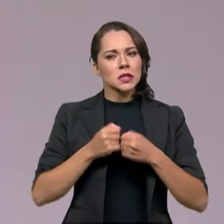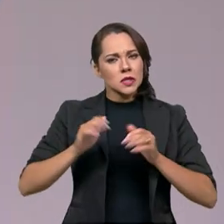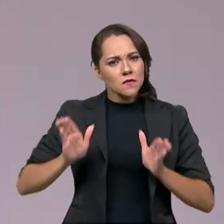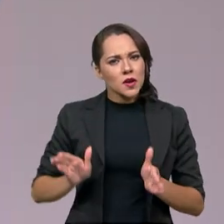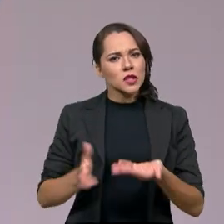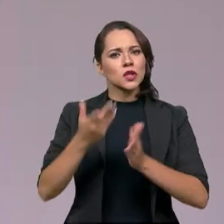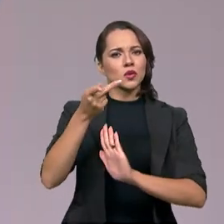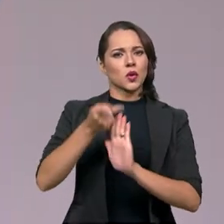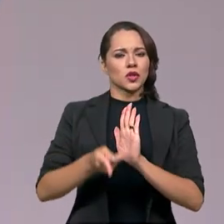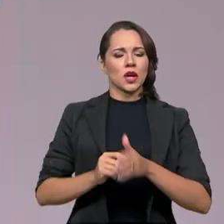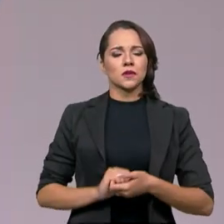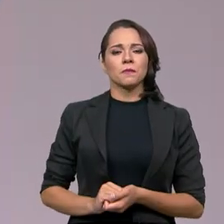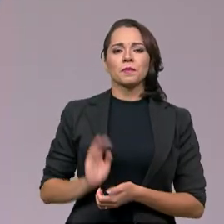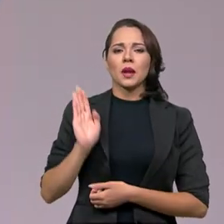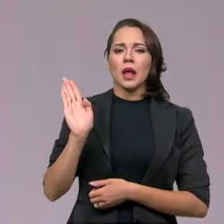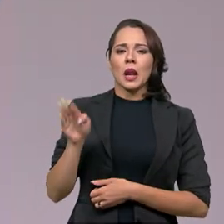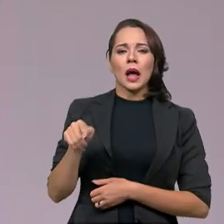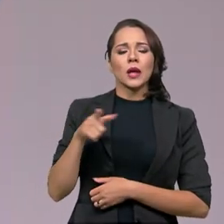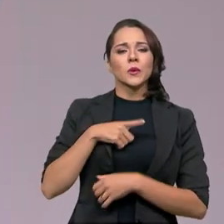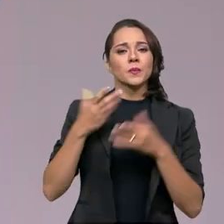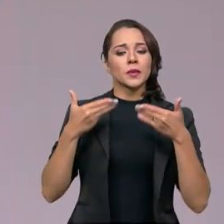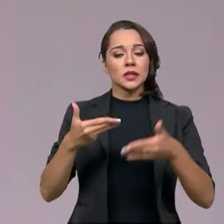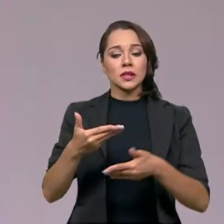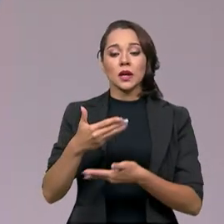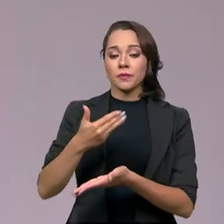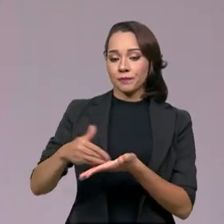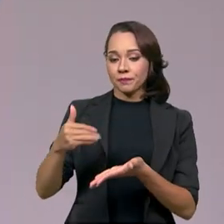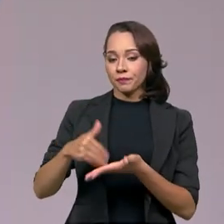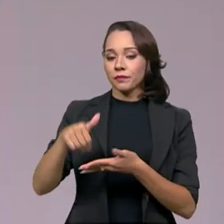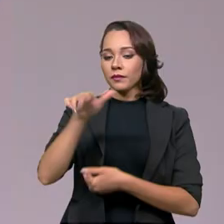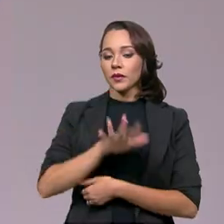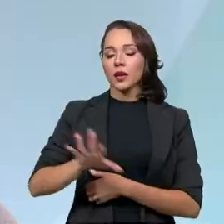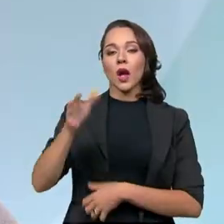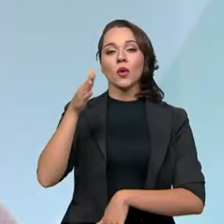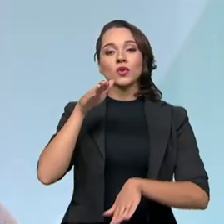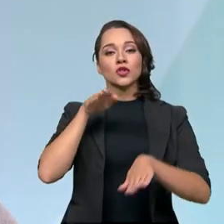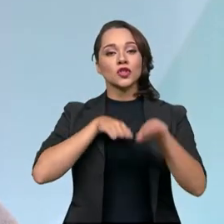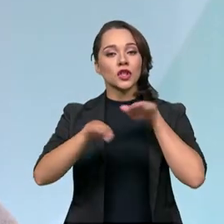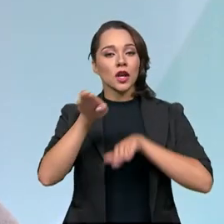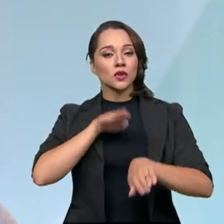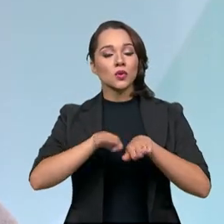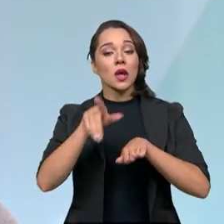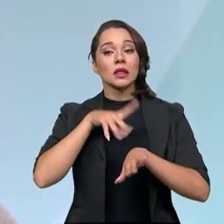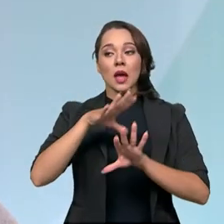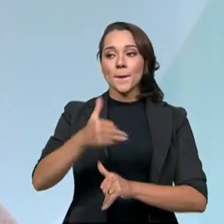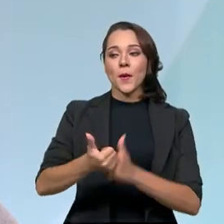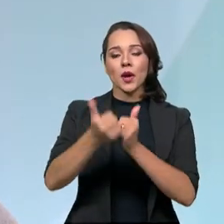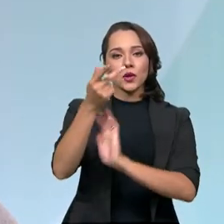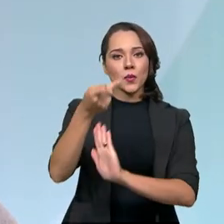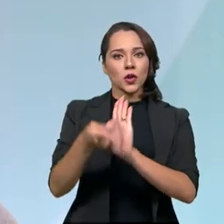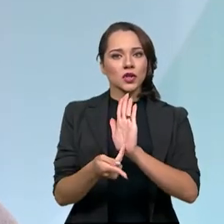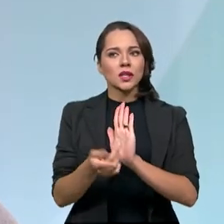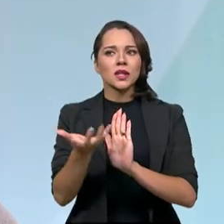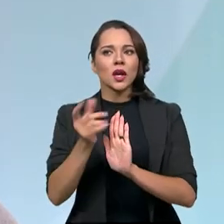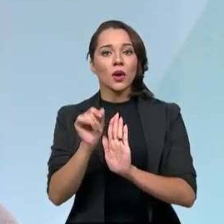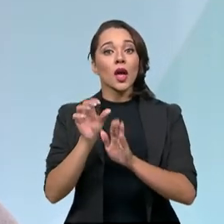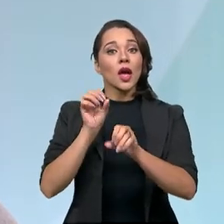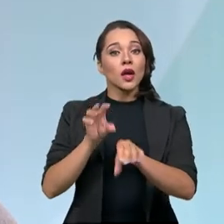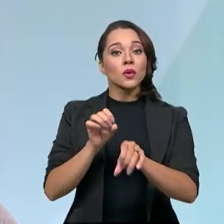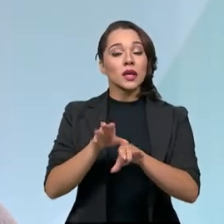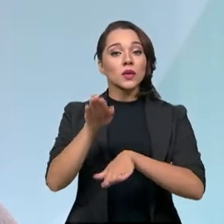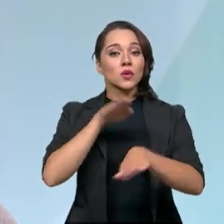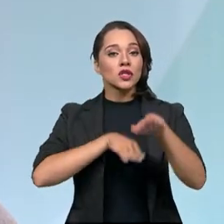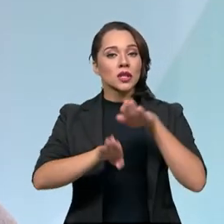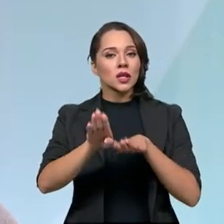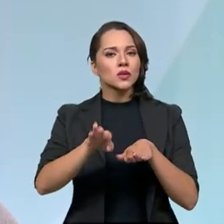projetos. Nós temos lá dentro do Ministério e da Secretaria Nacional de Trânsito, apoiando projetos que buscam a educação de